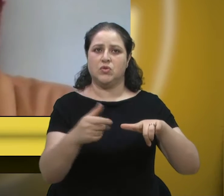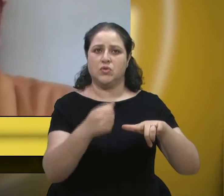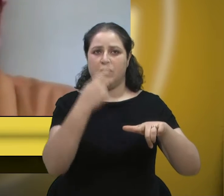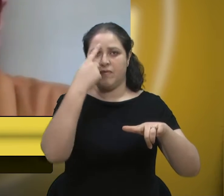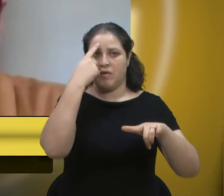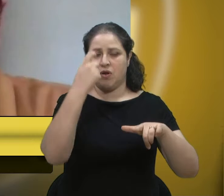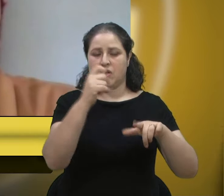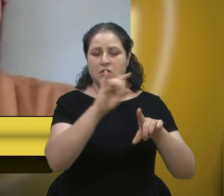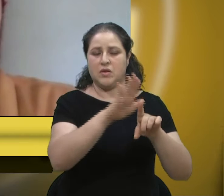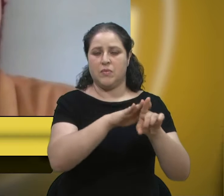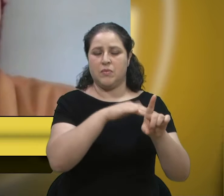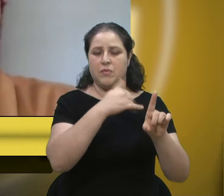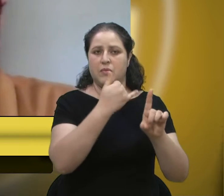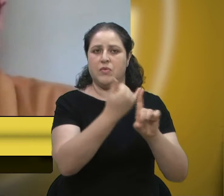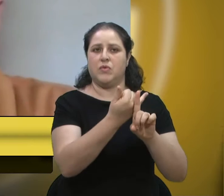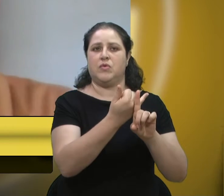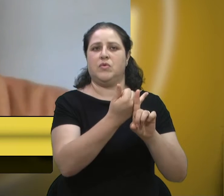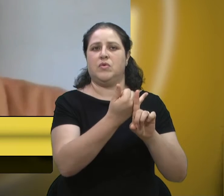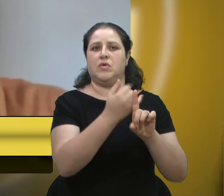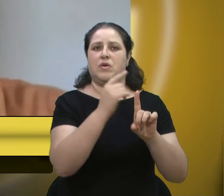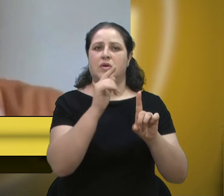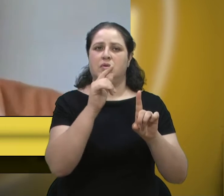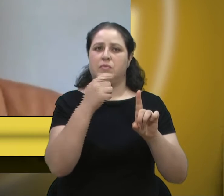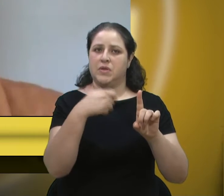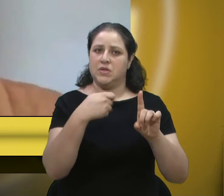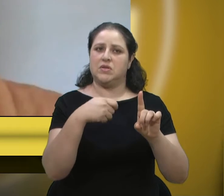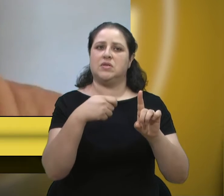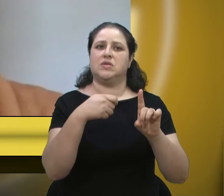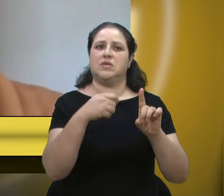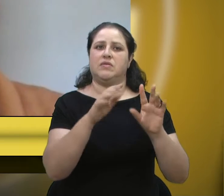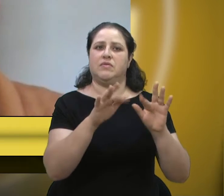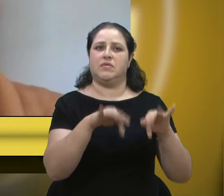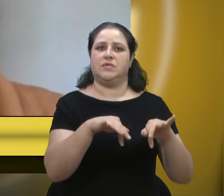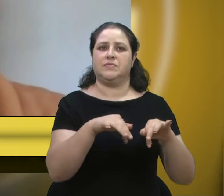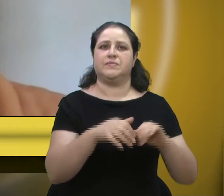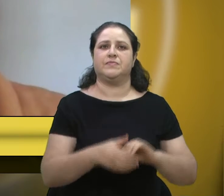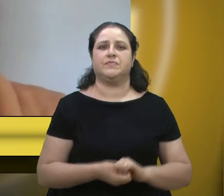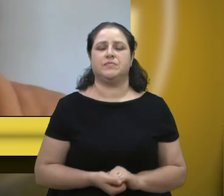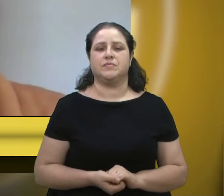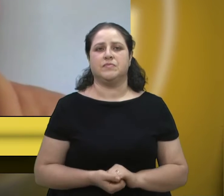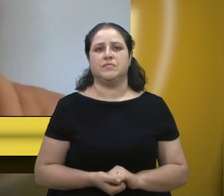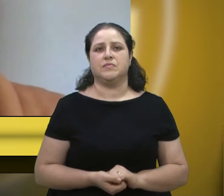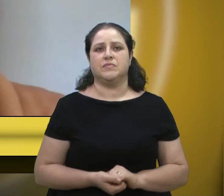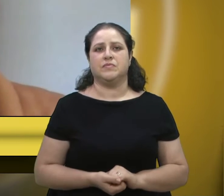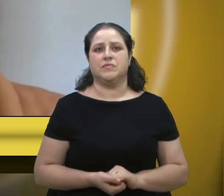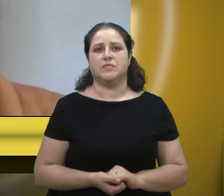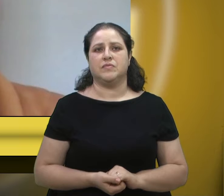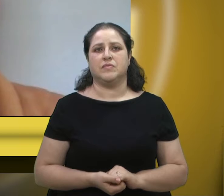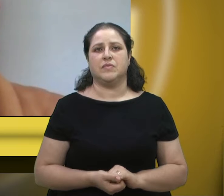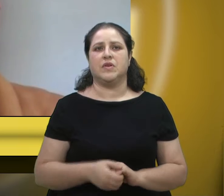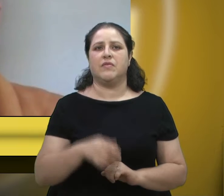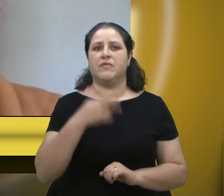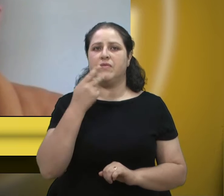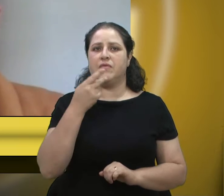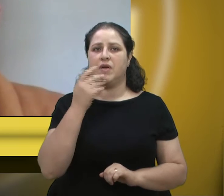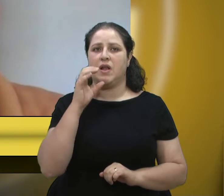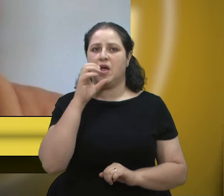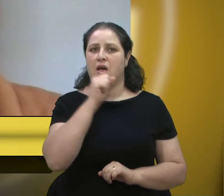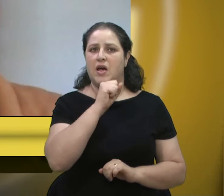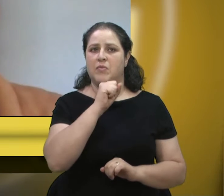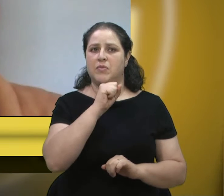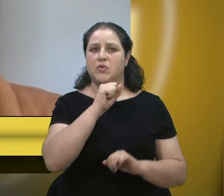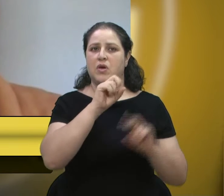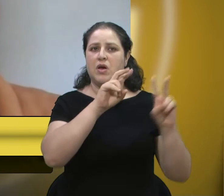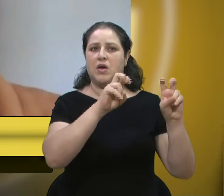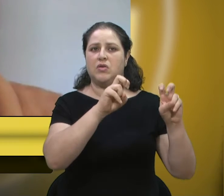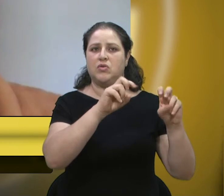seja combatida. Então, só para destacar. Quero falar rapidamente aqui de três assuntos, né, primeiro é um